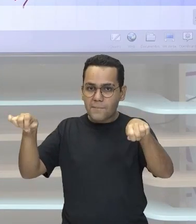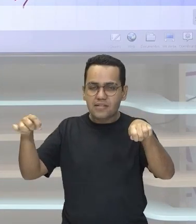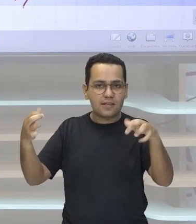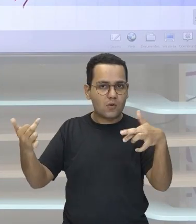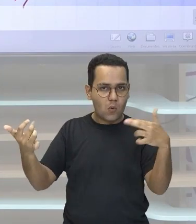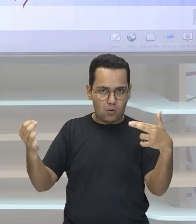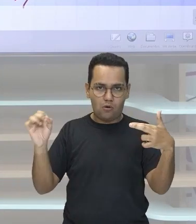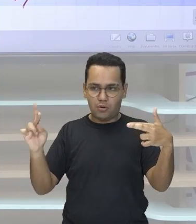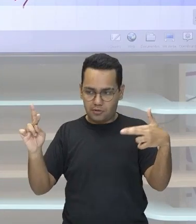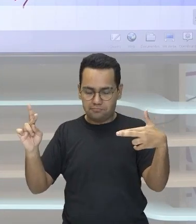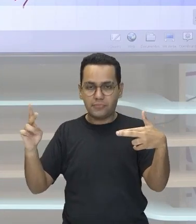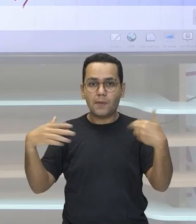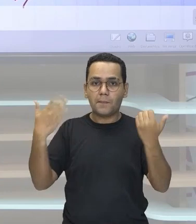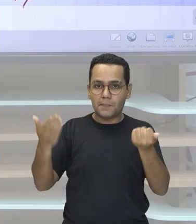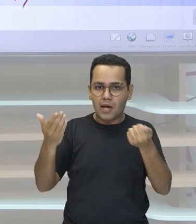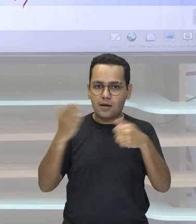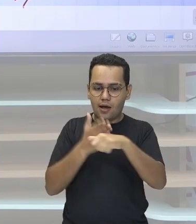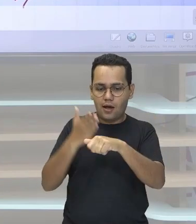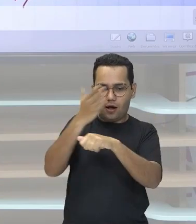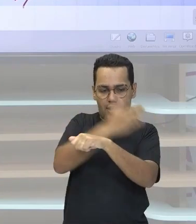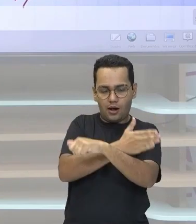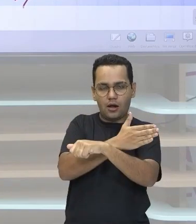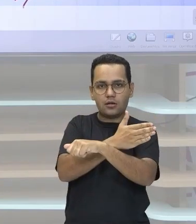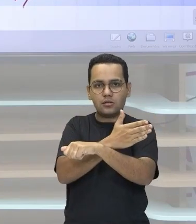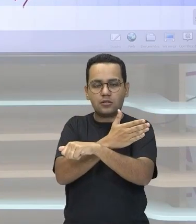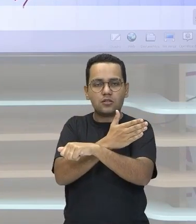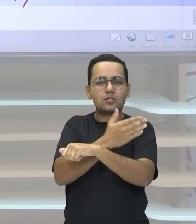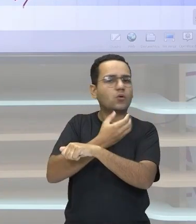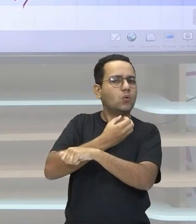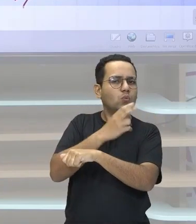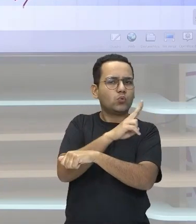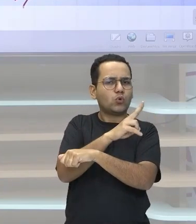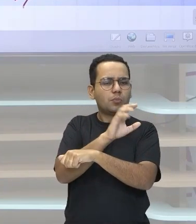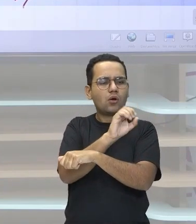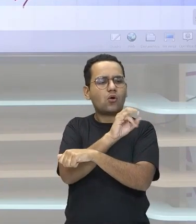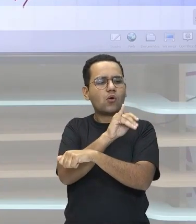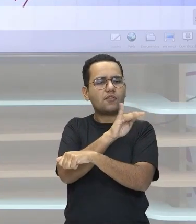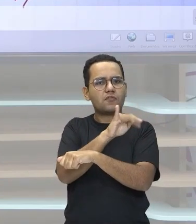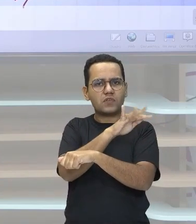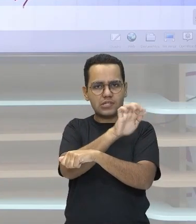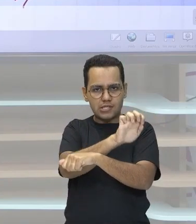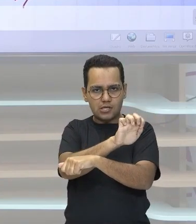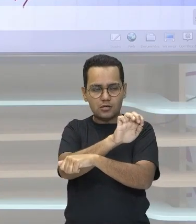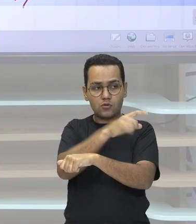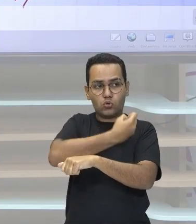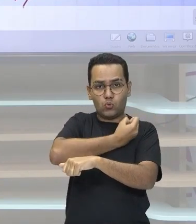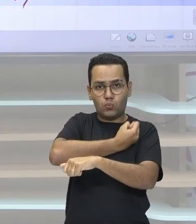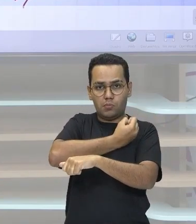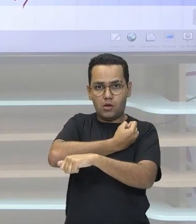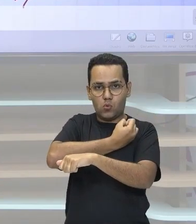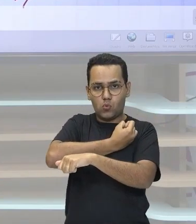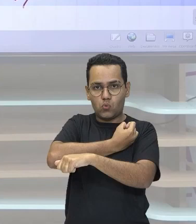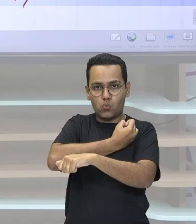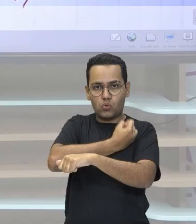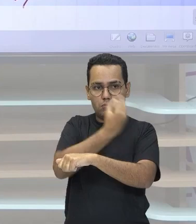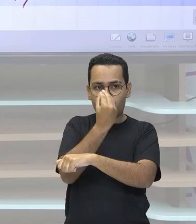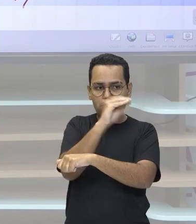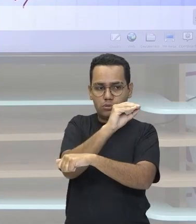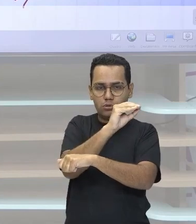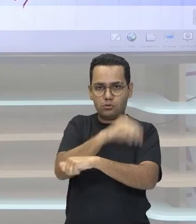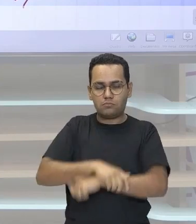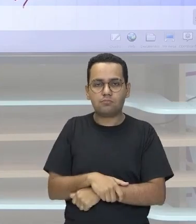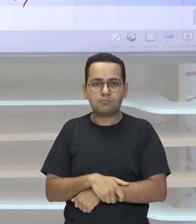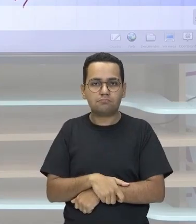os números que estão Na frente da potência de base 10 Você adiciona Esses números E